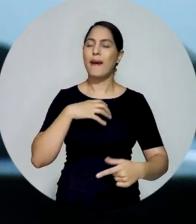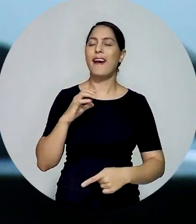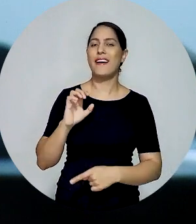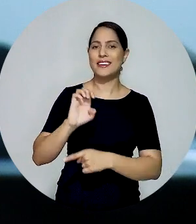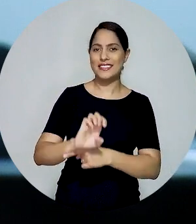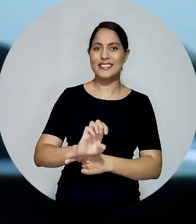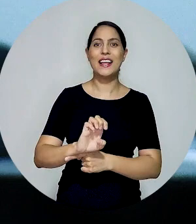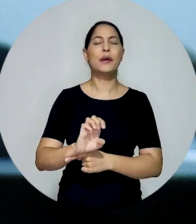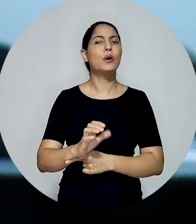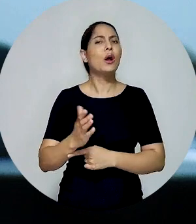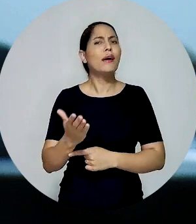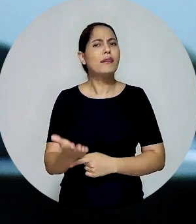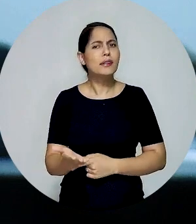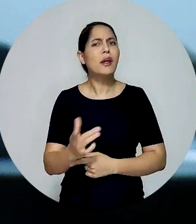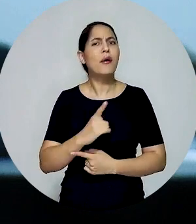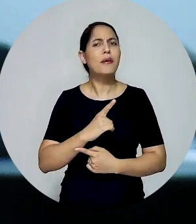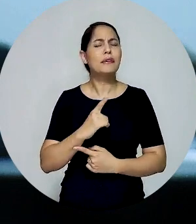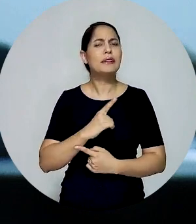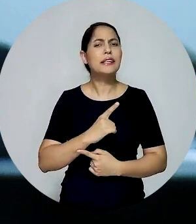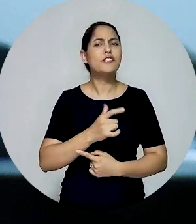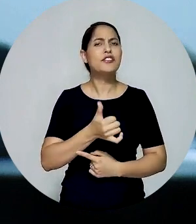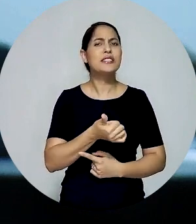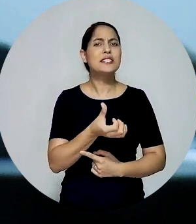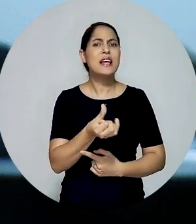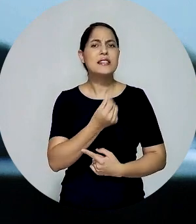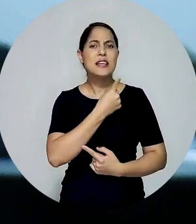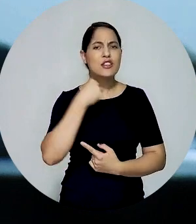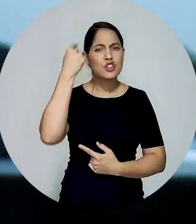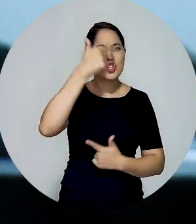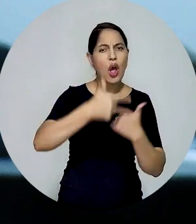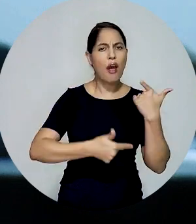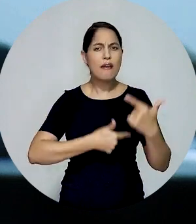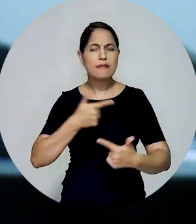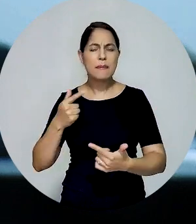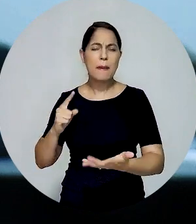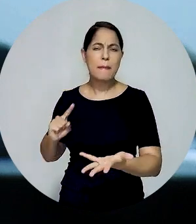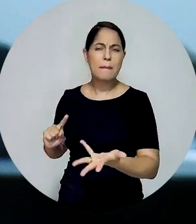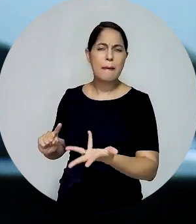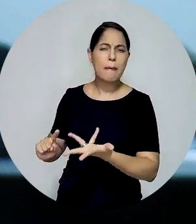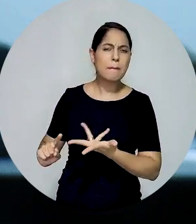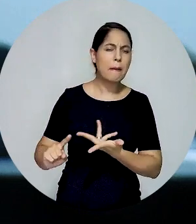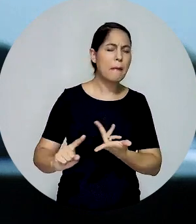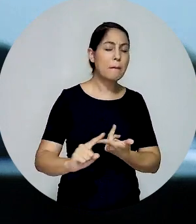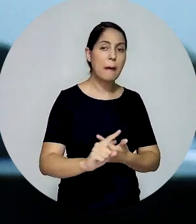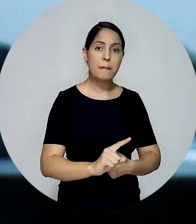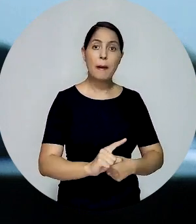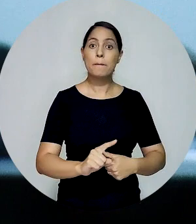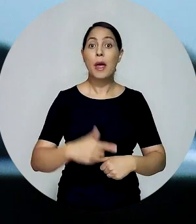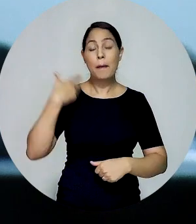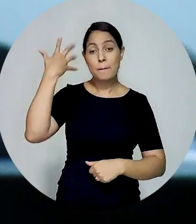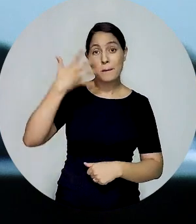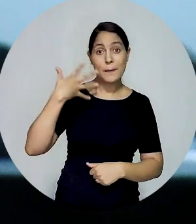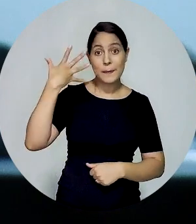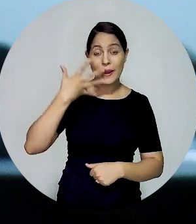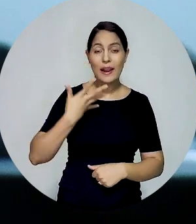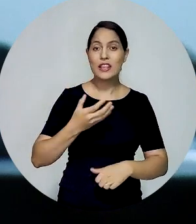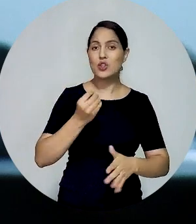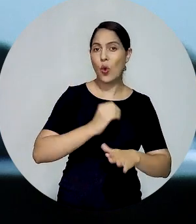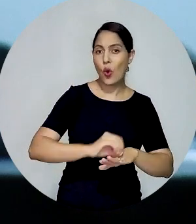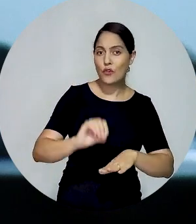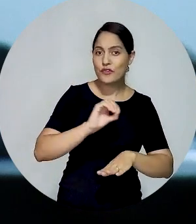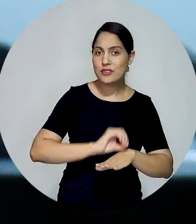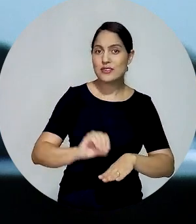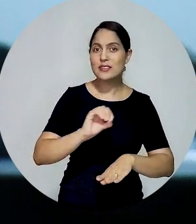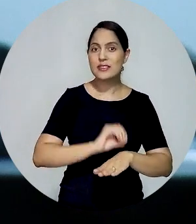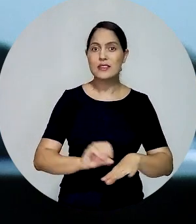Ao longo dos dias, o Centro de Convenções da capital baiana recebeu mais de 16 horas de atividades, entre palestras, oficinas,